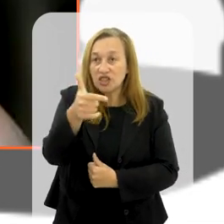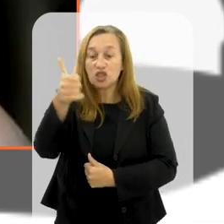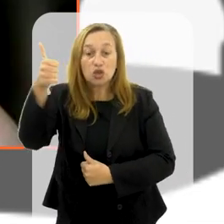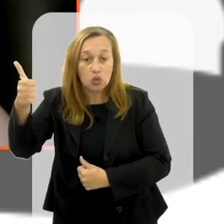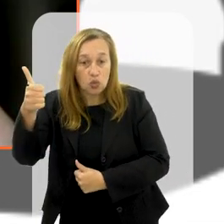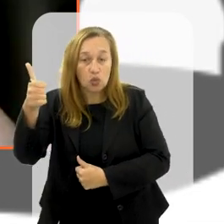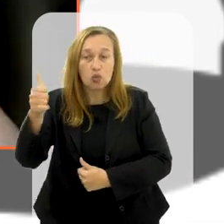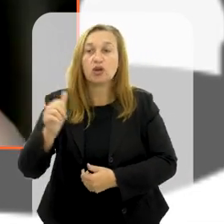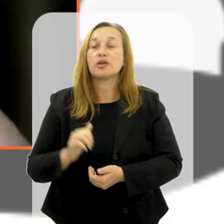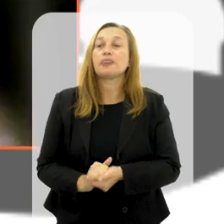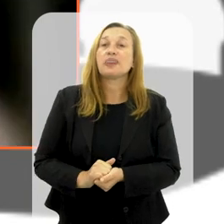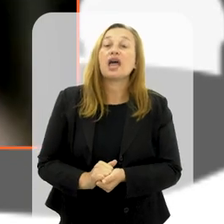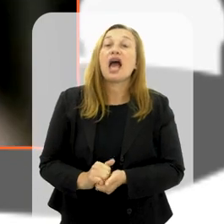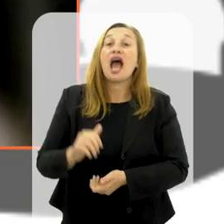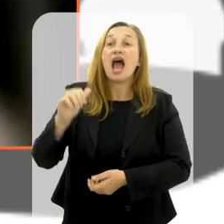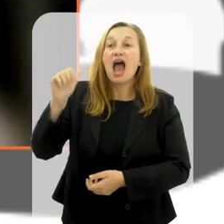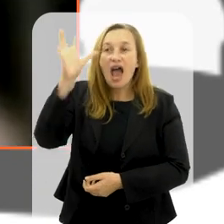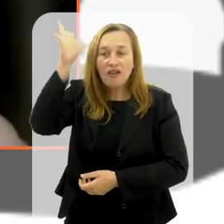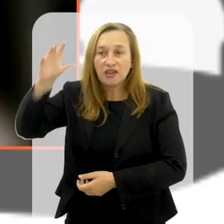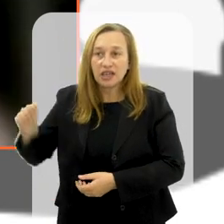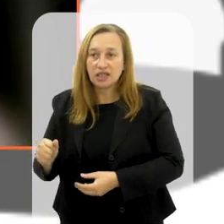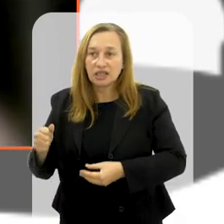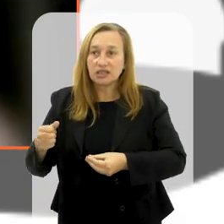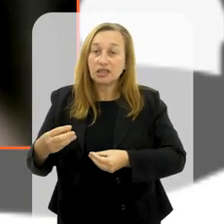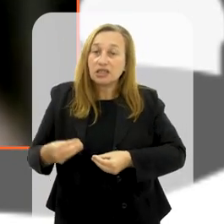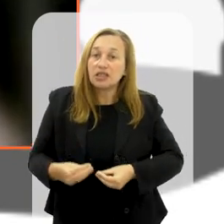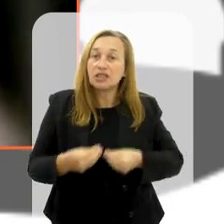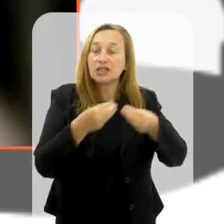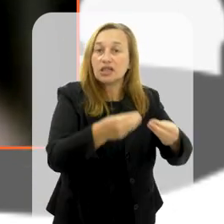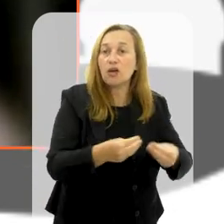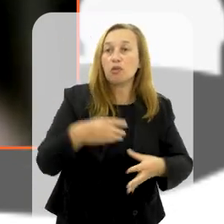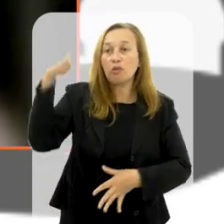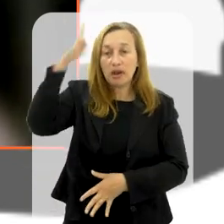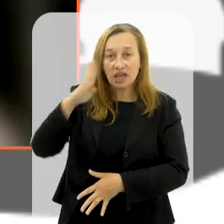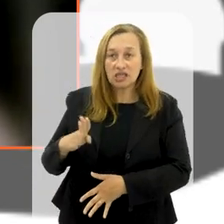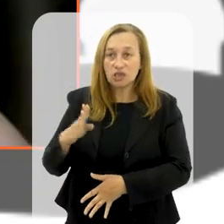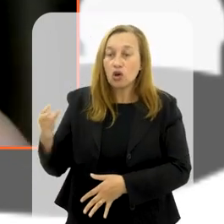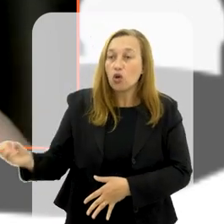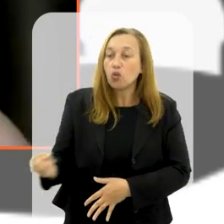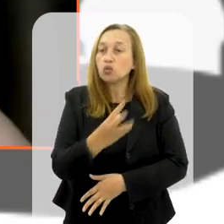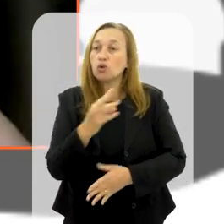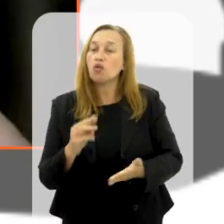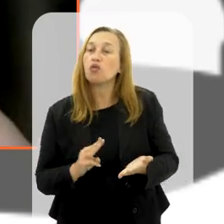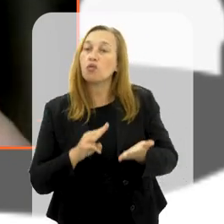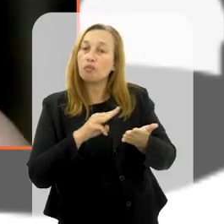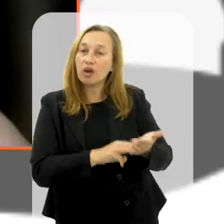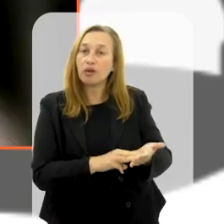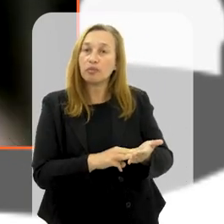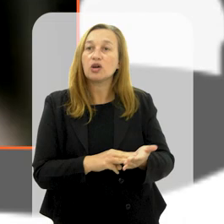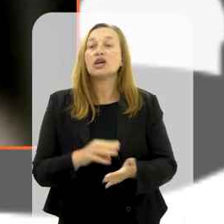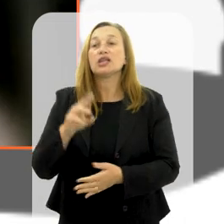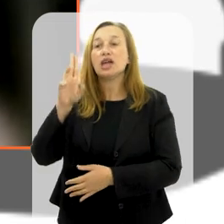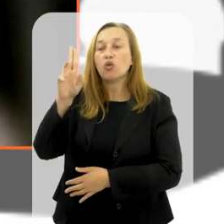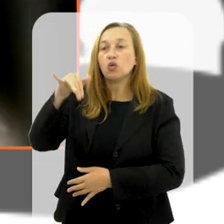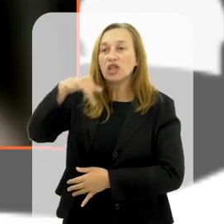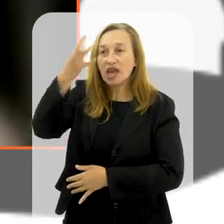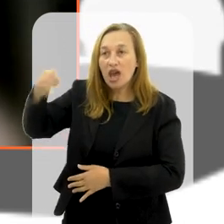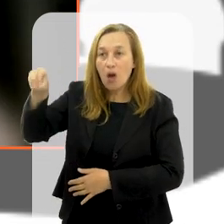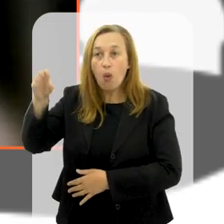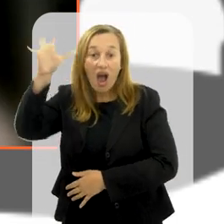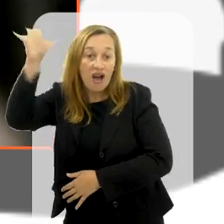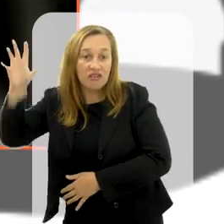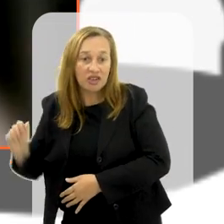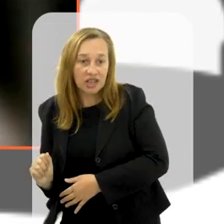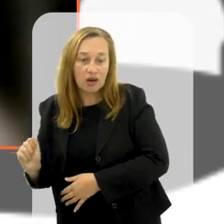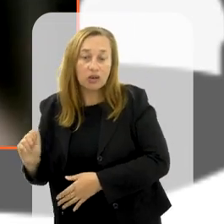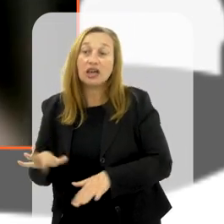que passou, então, o bastão para o Brasil, passou esse bastão com um novo membro, que é a União Africana. Então, o G20 é